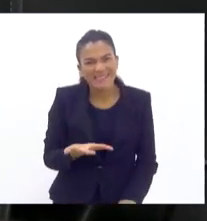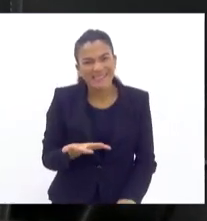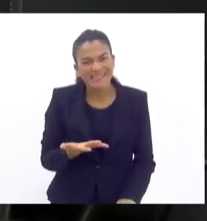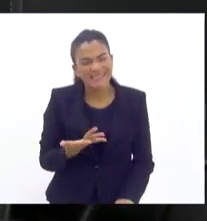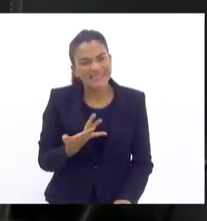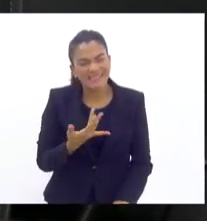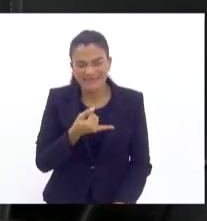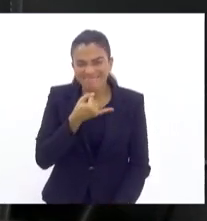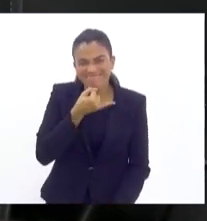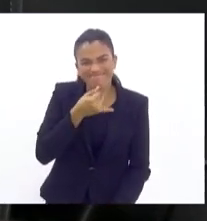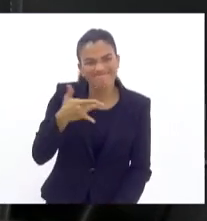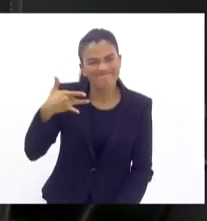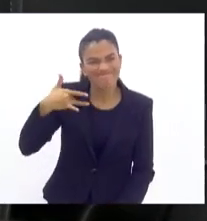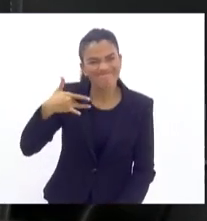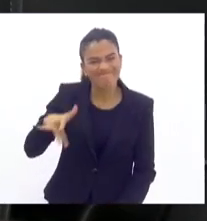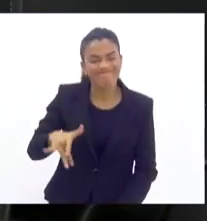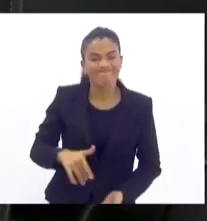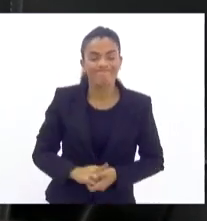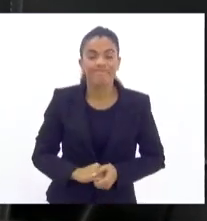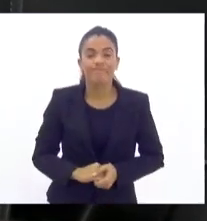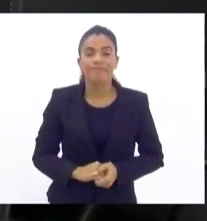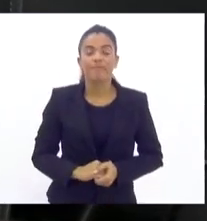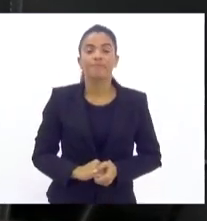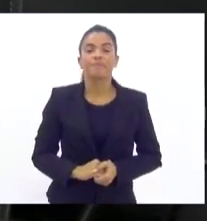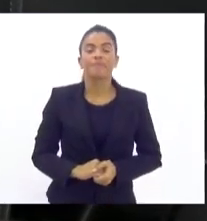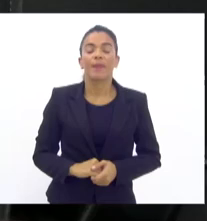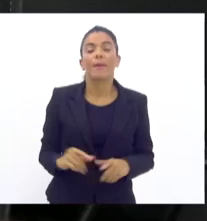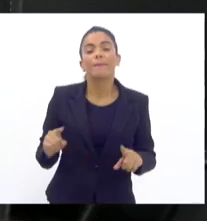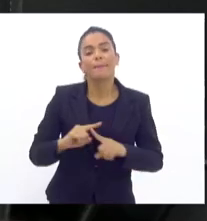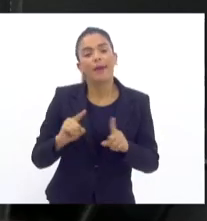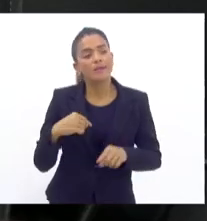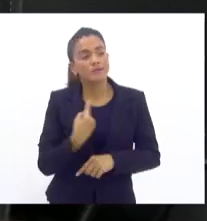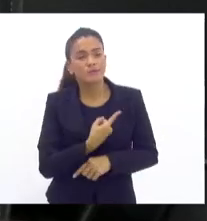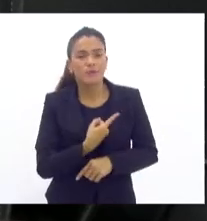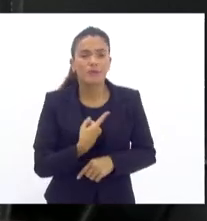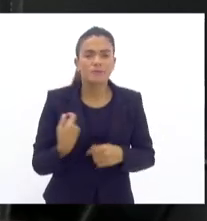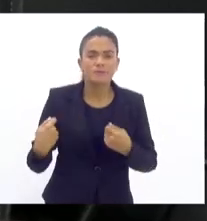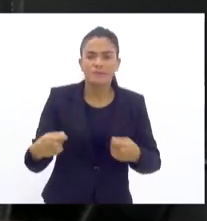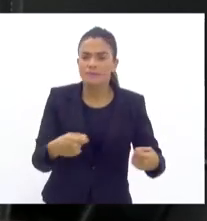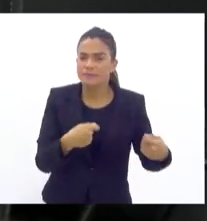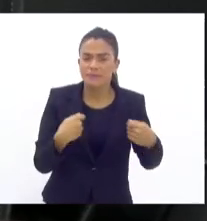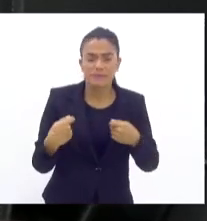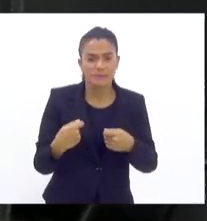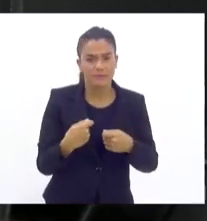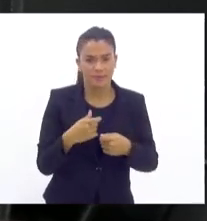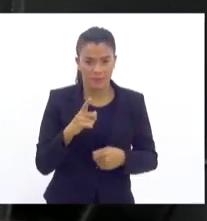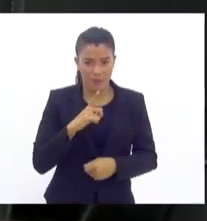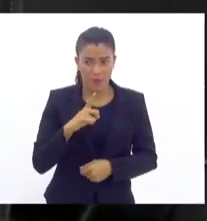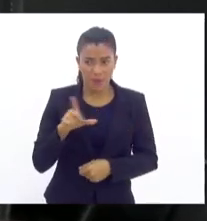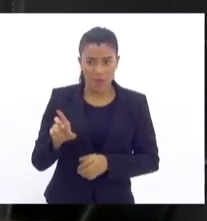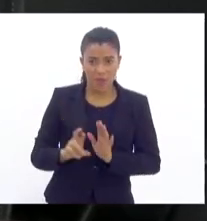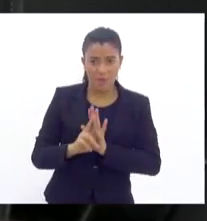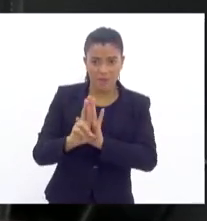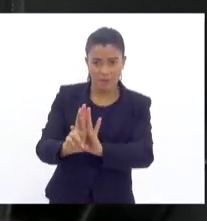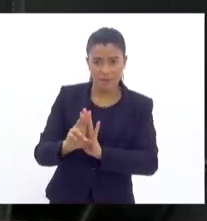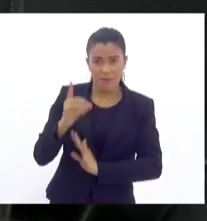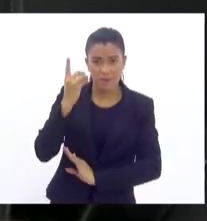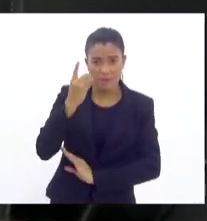isso é lamentável. Mas o que nós precisamos é de termos também aqui os deputados federais.